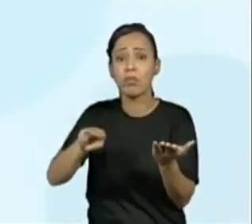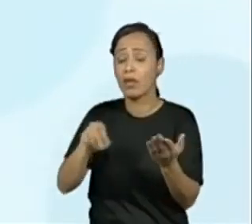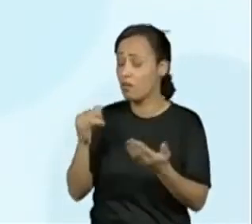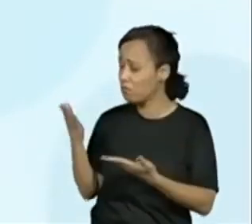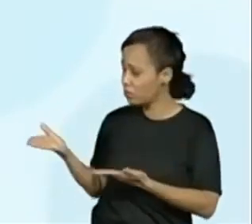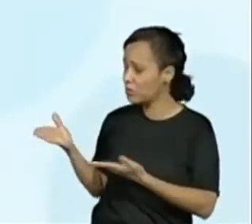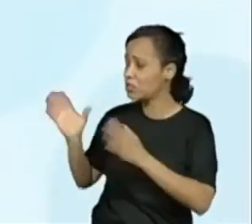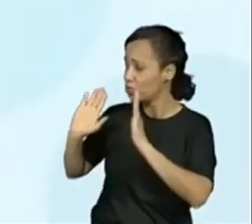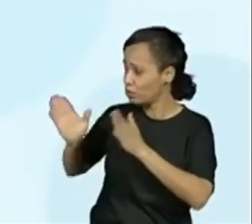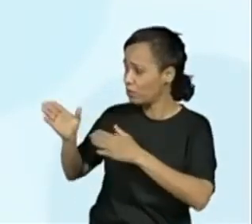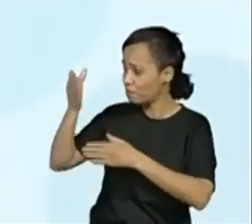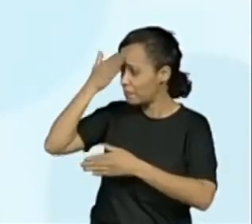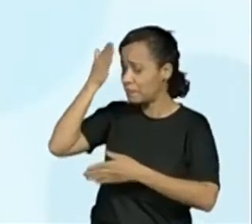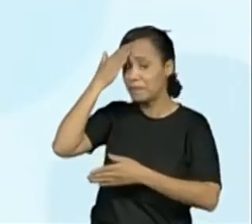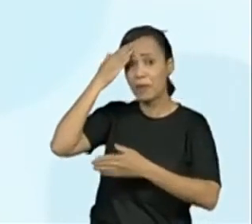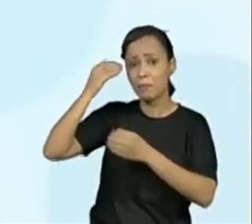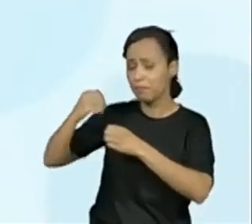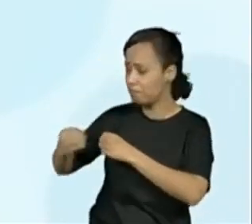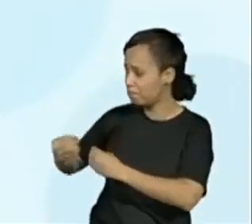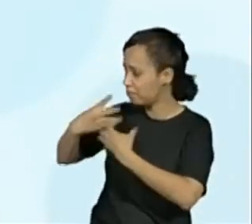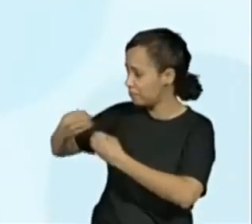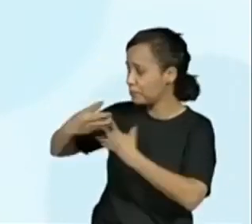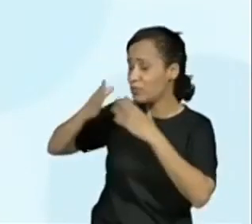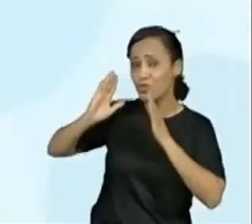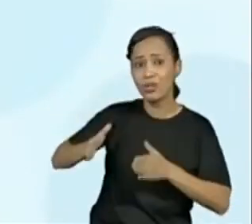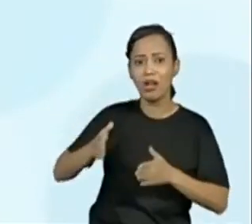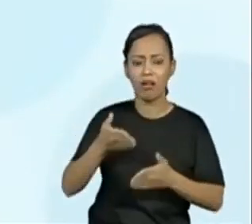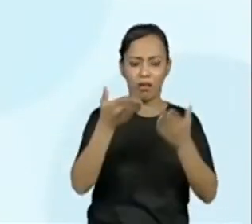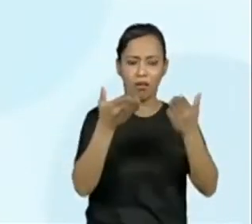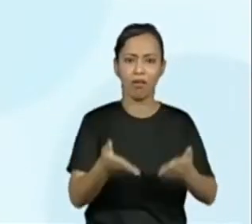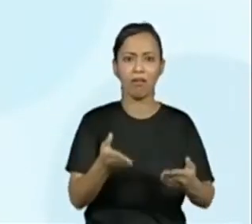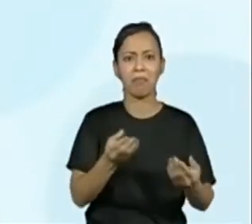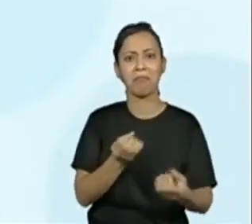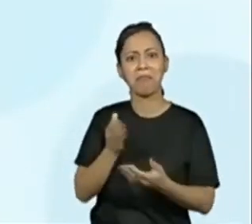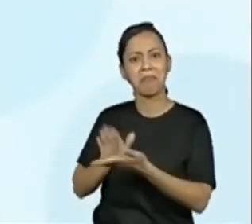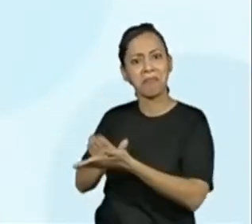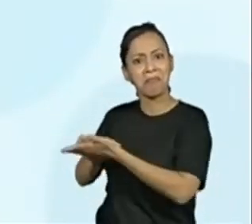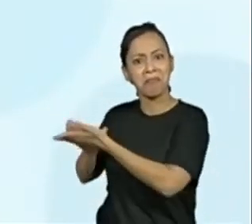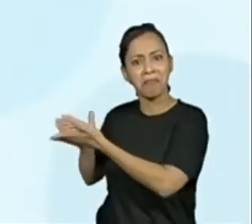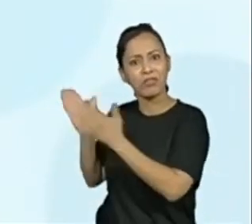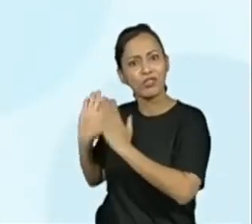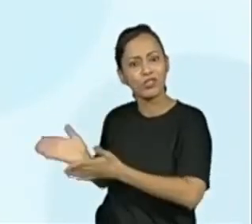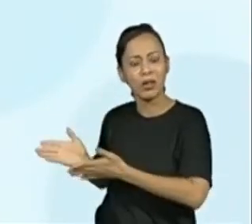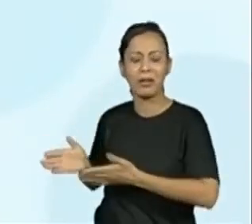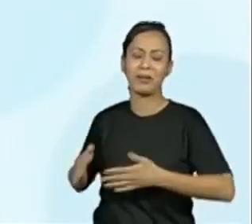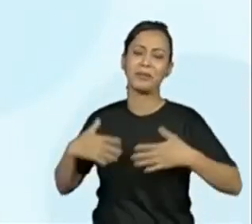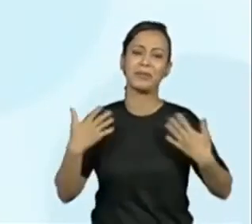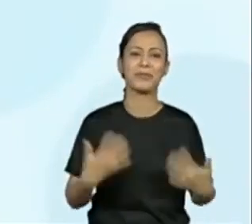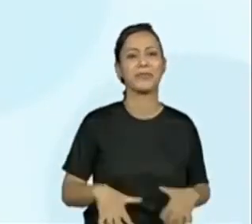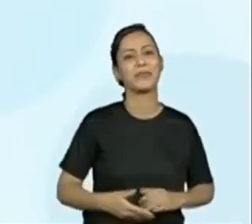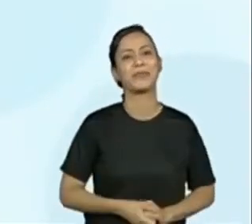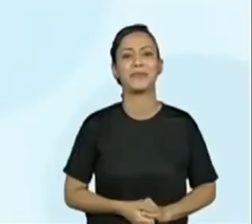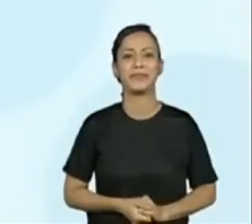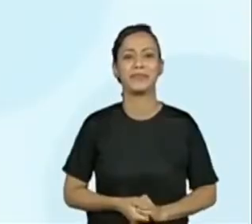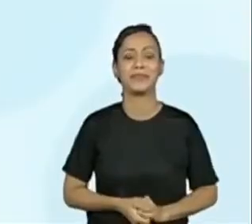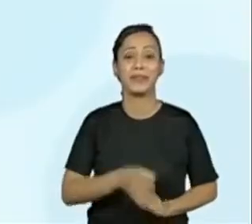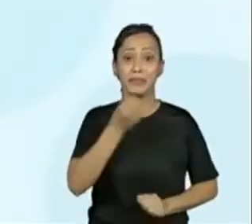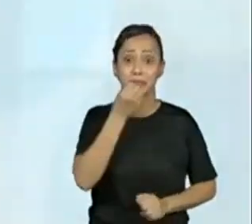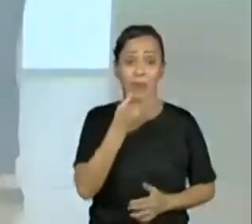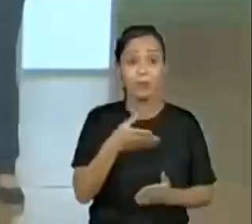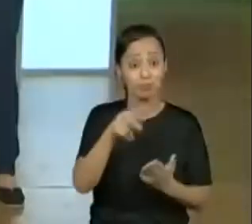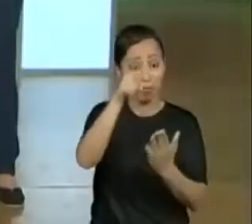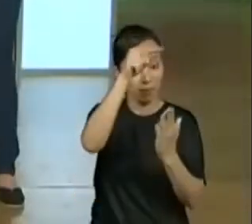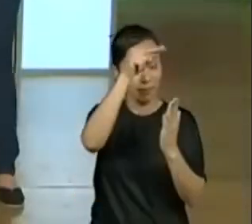e você já aprendeu muito bem isso, afirmou um usuário na rede social. Olha, eu gostei muito, assim, até o momento dessa